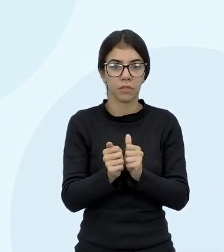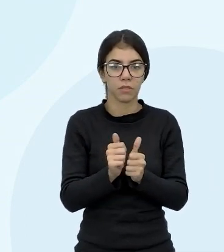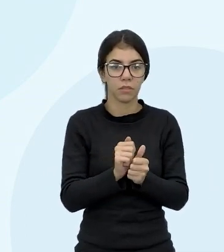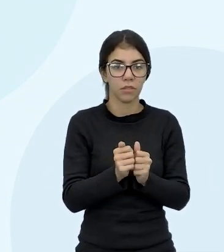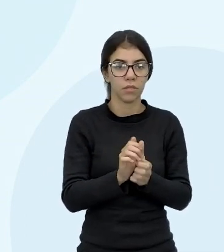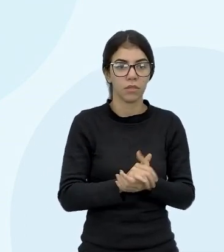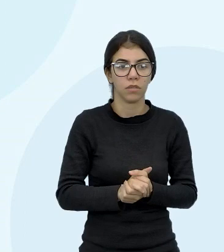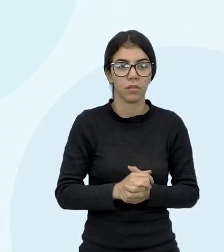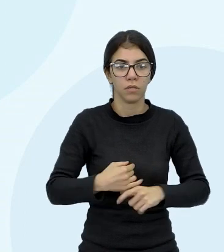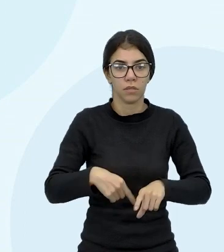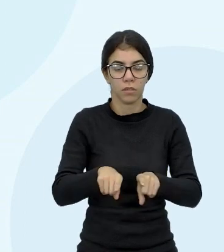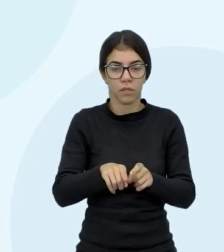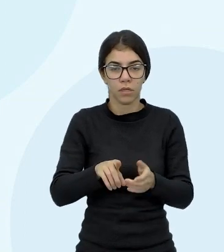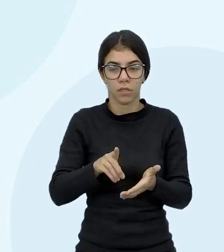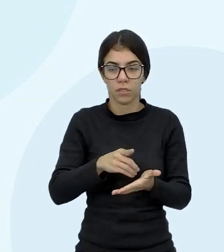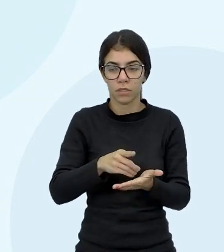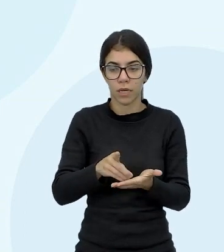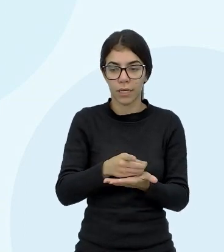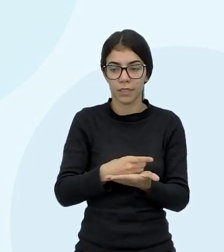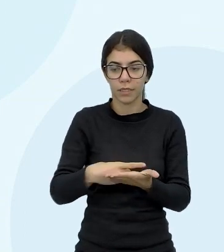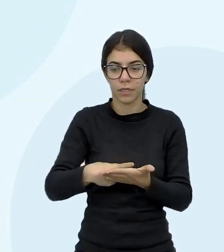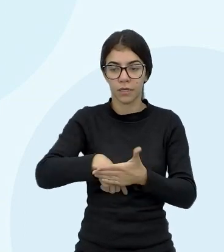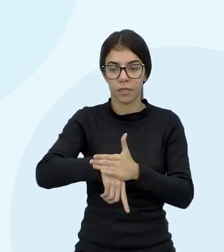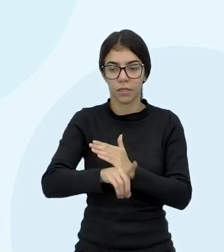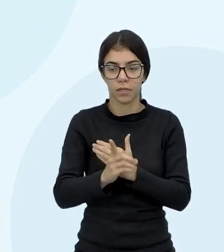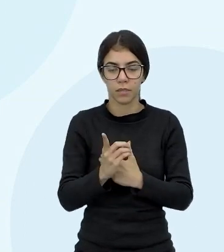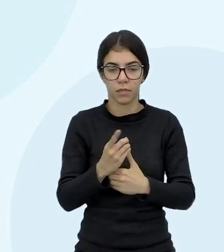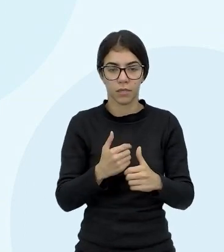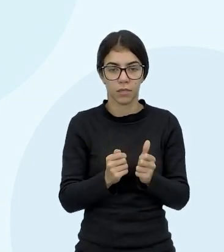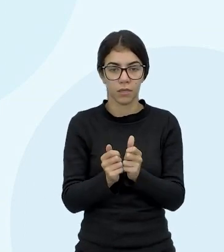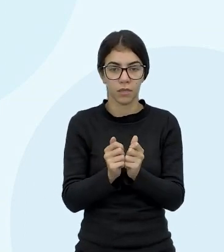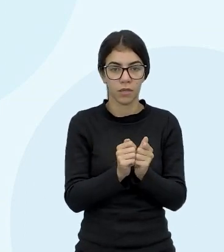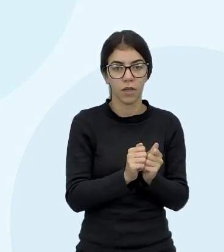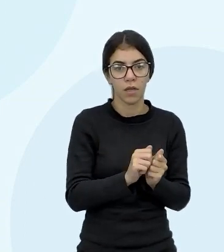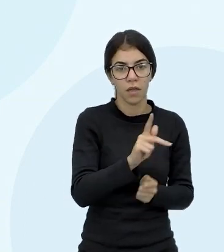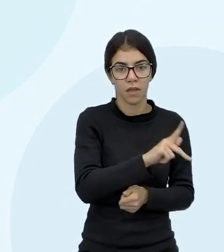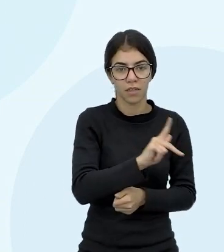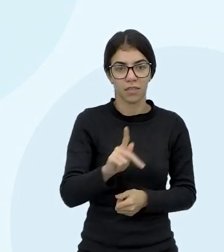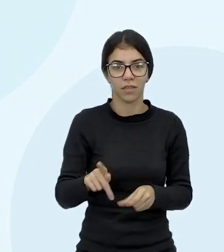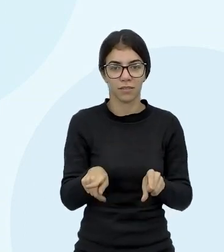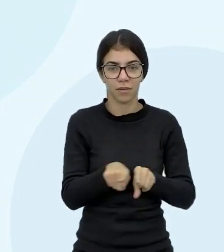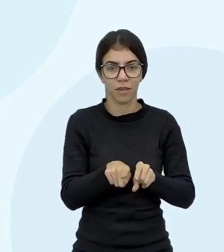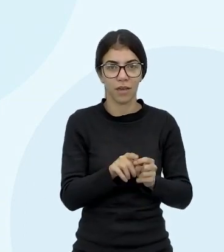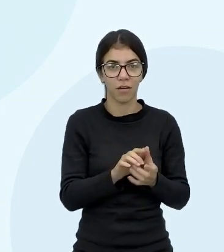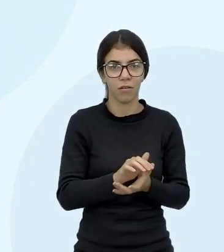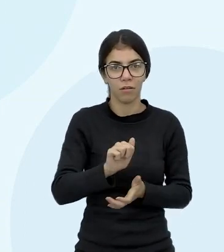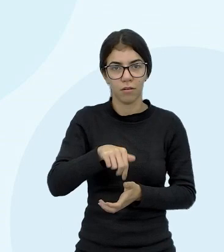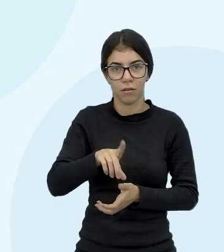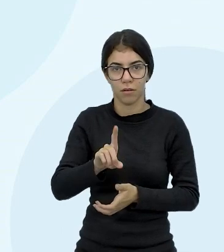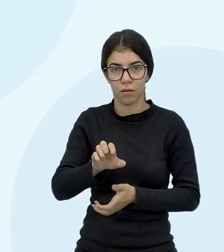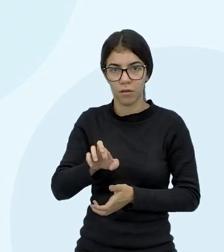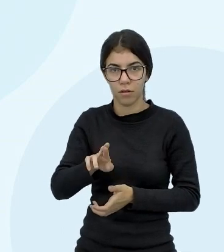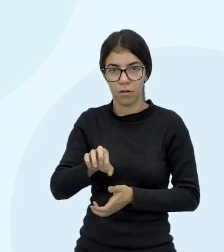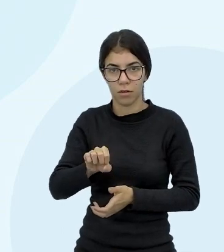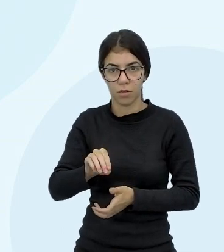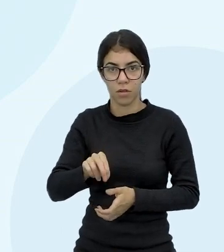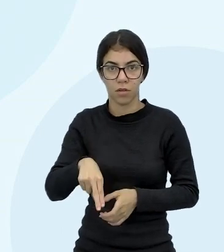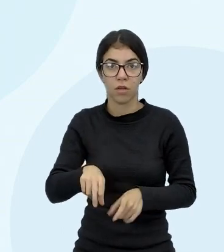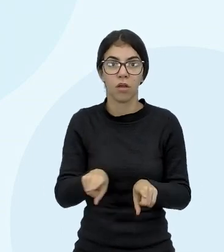E temos Design de Games, com o professor Anderson Félix. E aí eu sempre falo pra vocês, né?